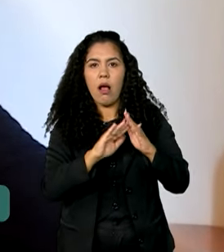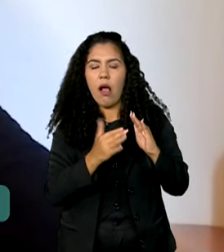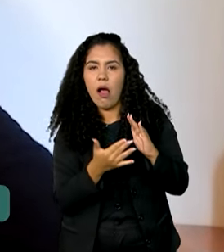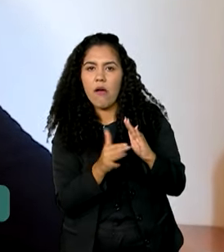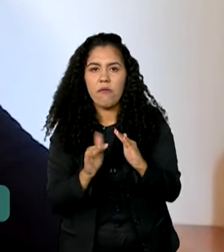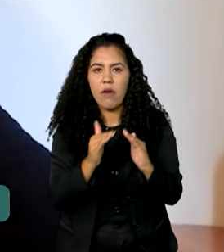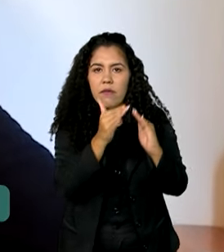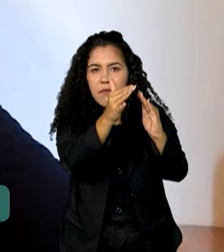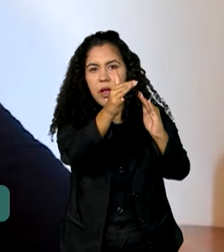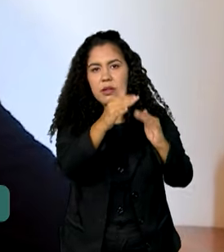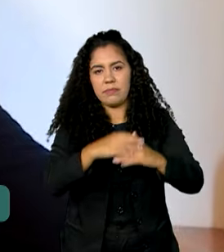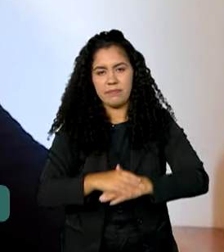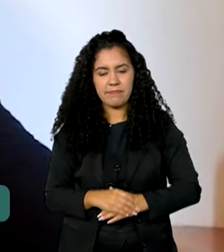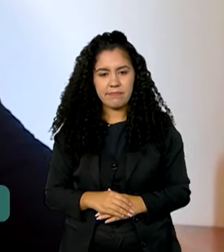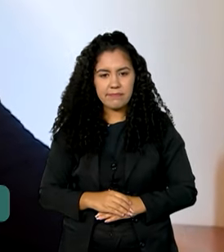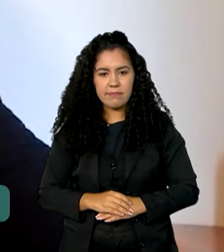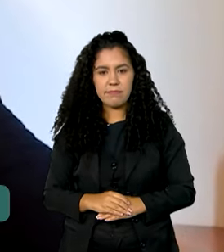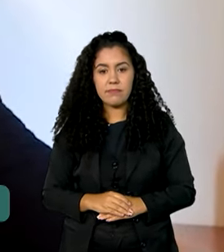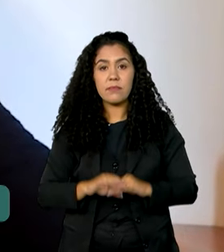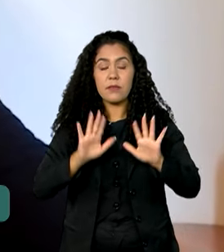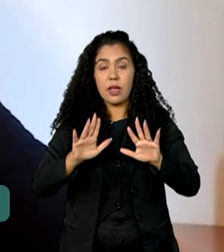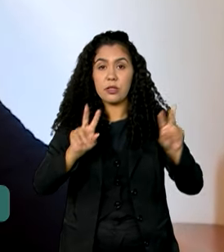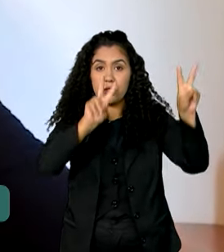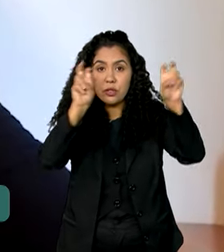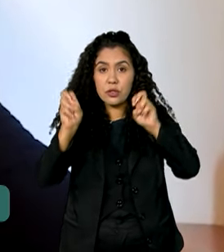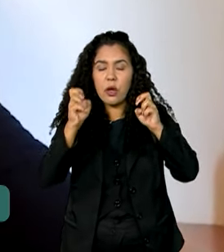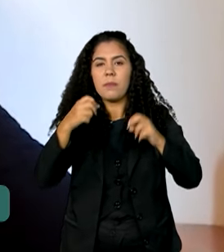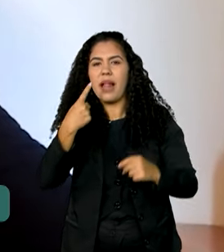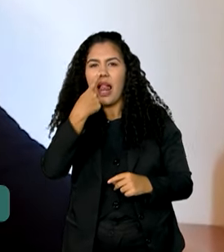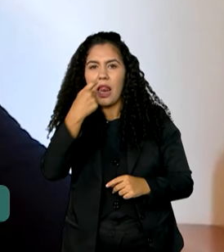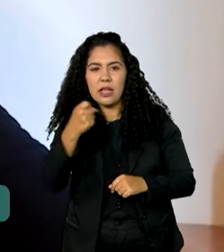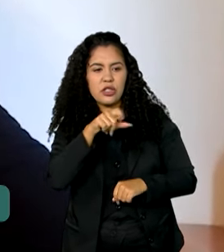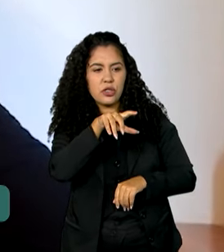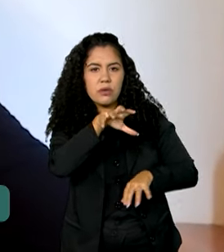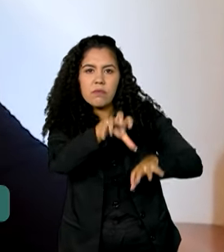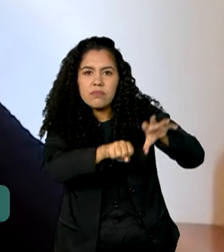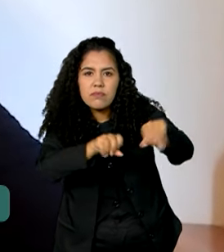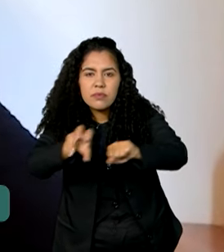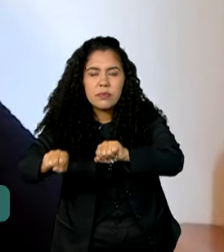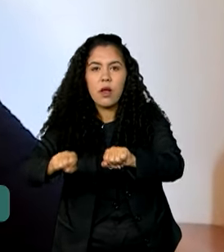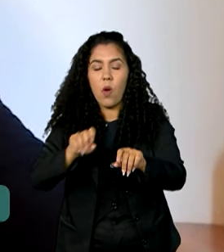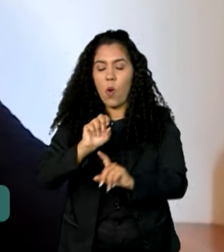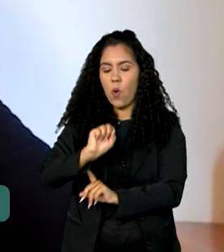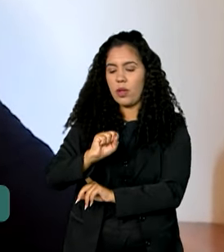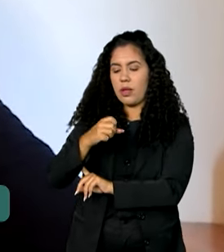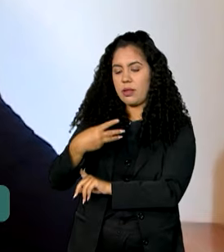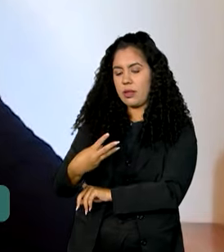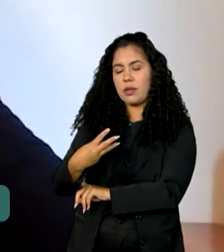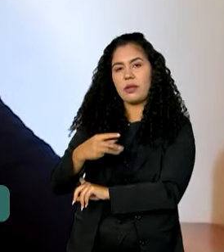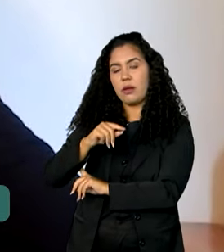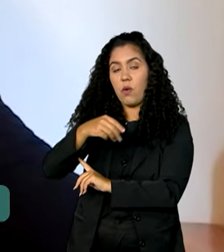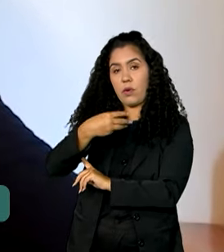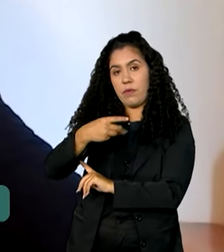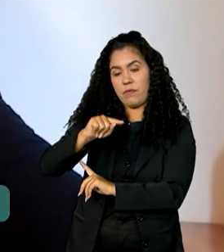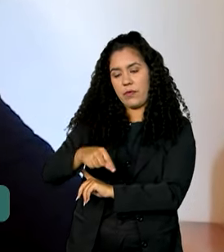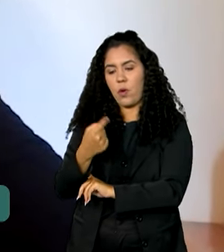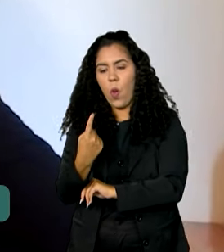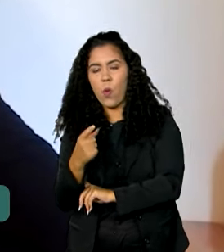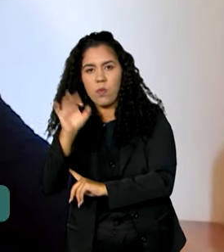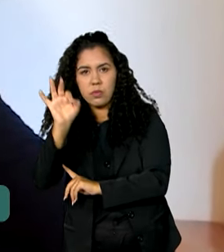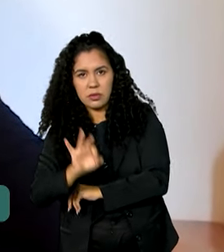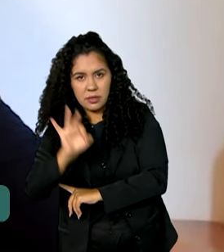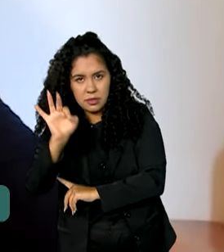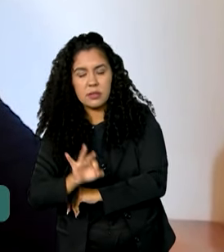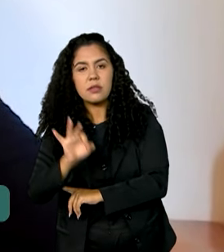comunidades urbanas. Quanto à coleta de lixo, enquanto 83,1% dos domicílios particulares permanentes